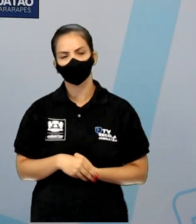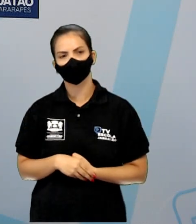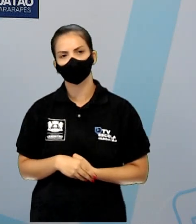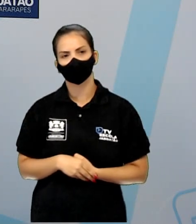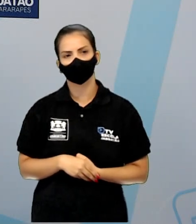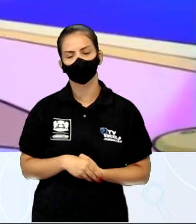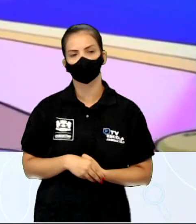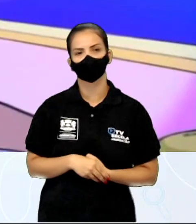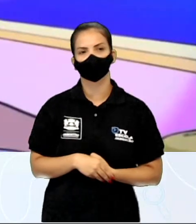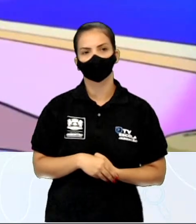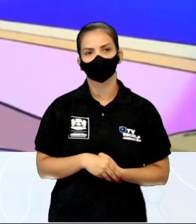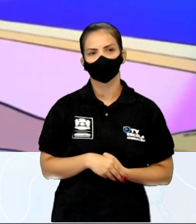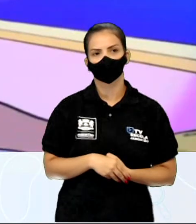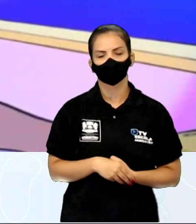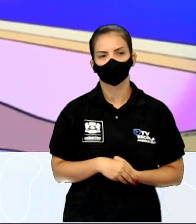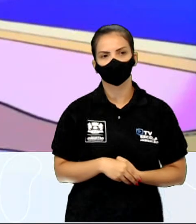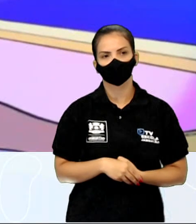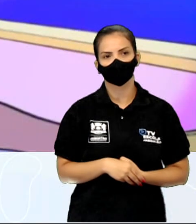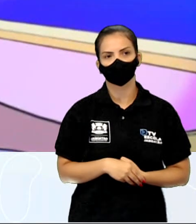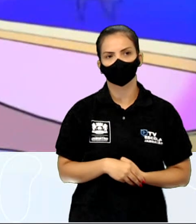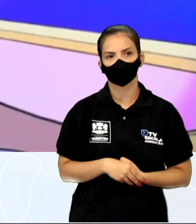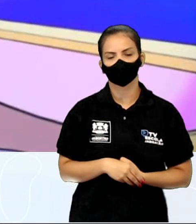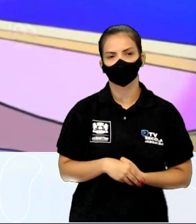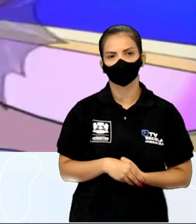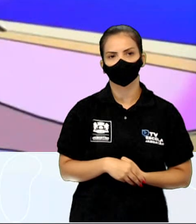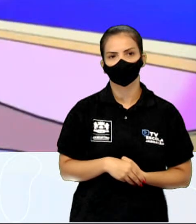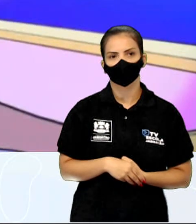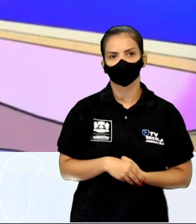E aí?